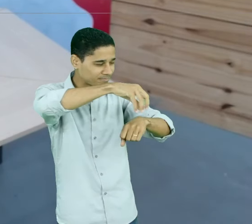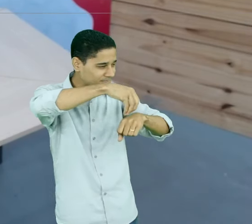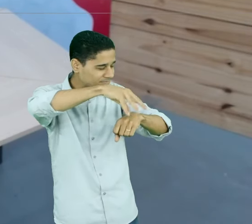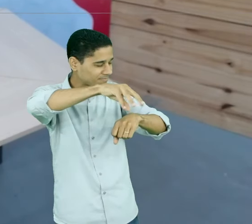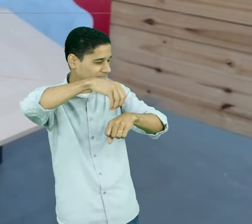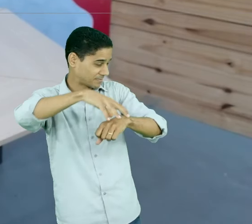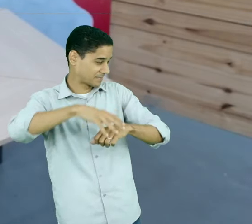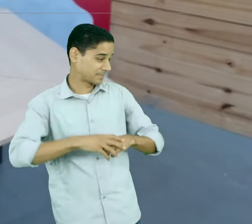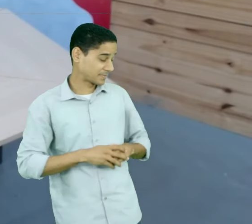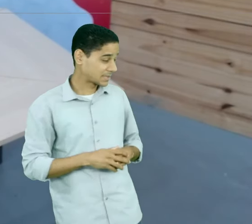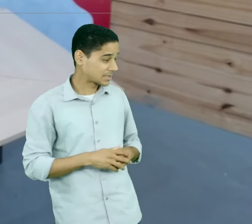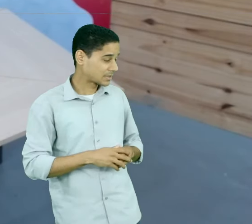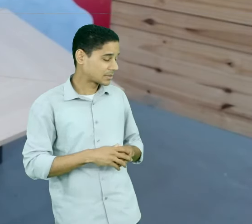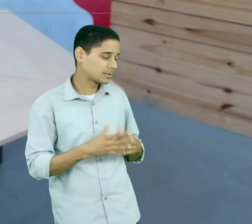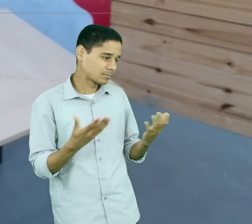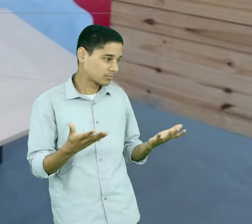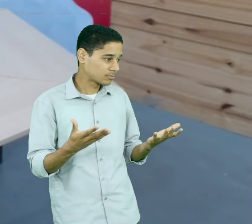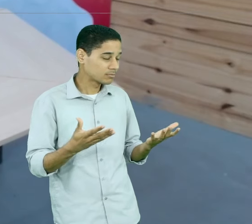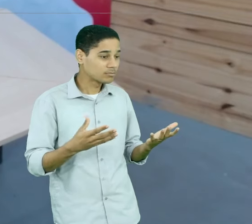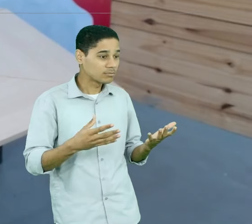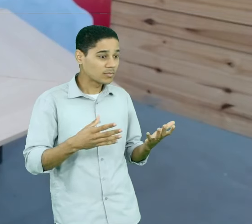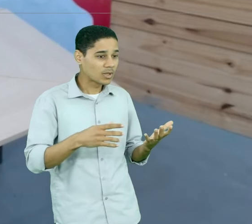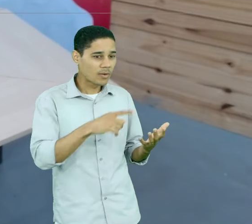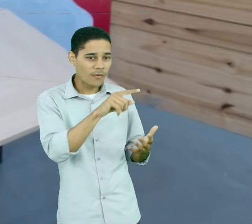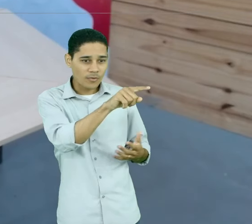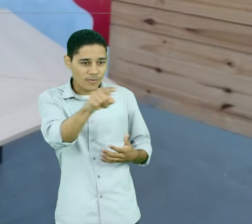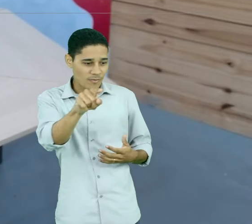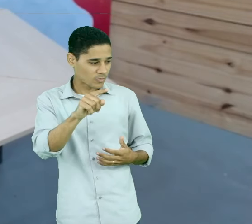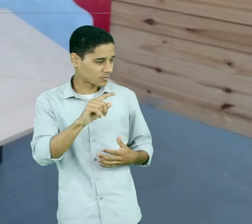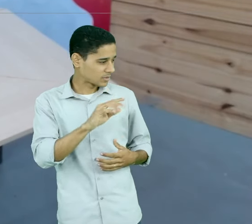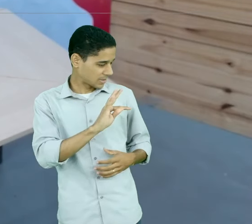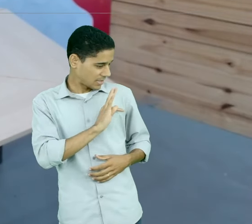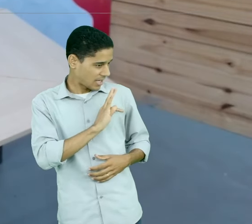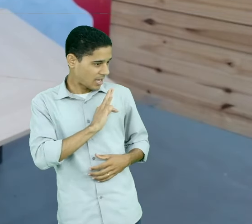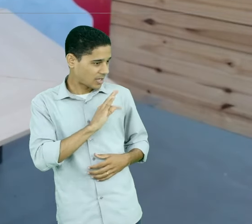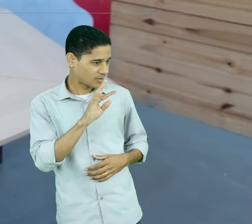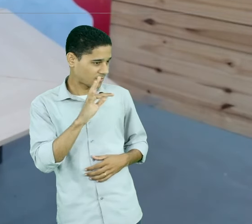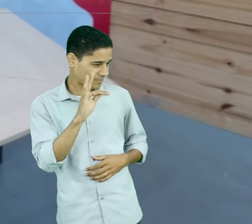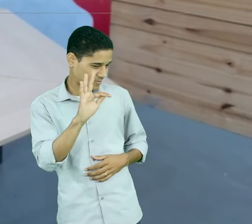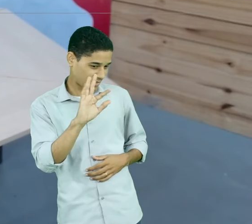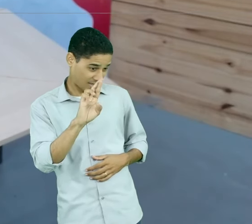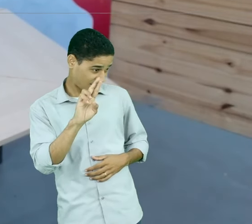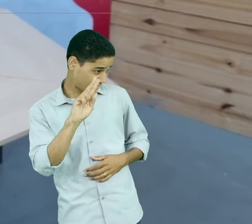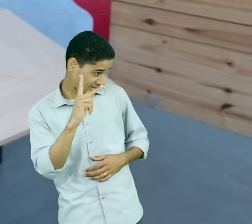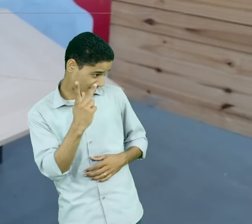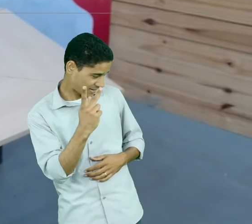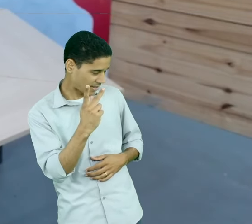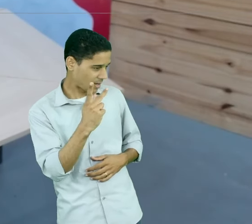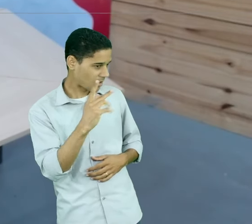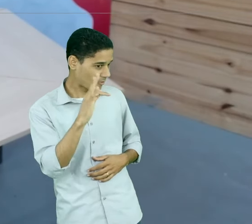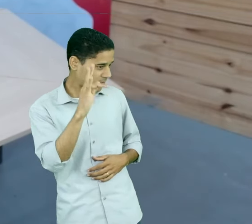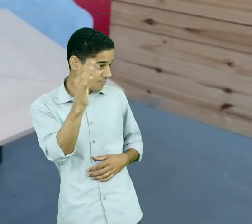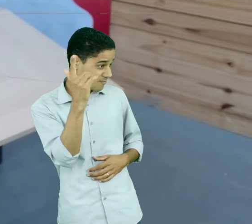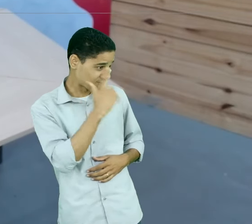todos os potenciais técnicos de recursos humanos que estão aqui se